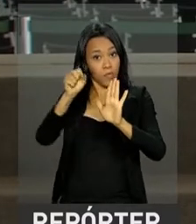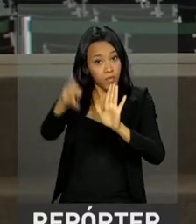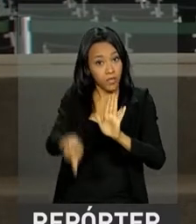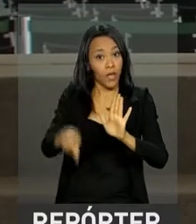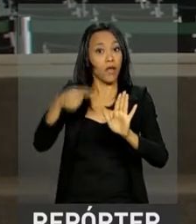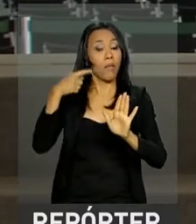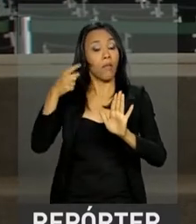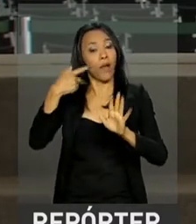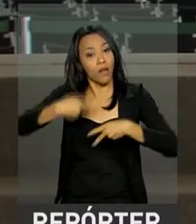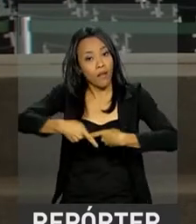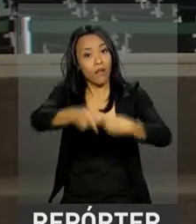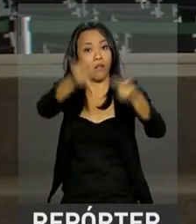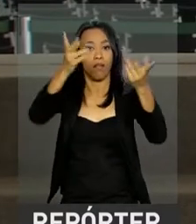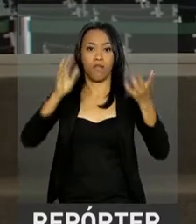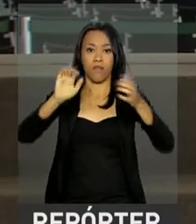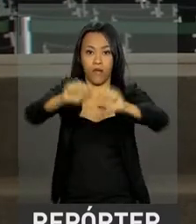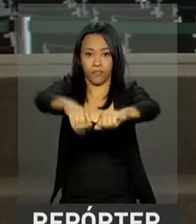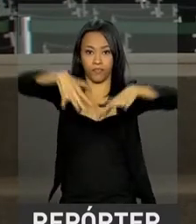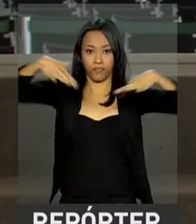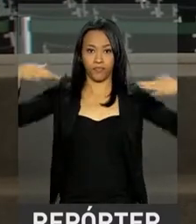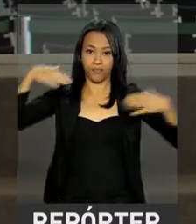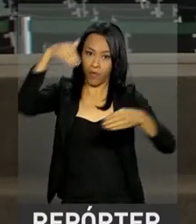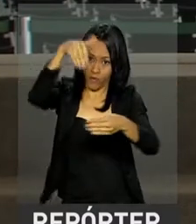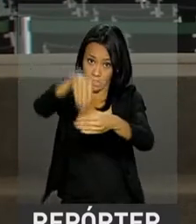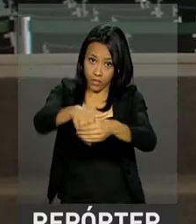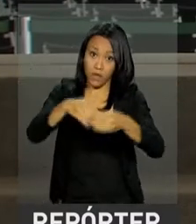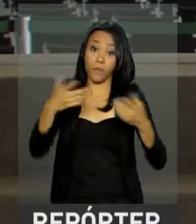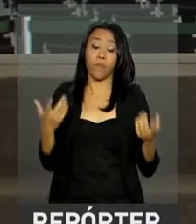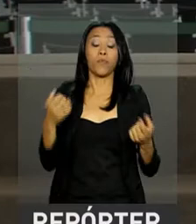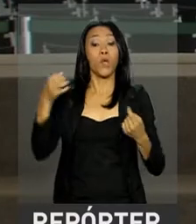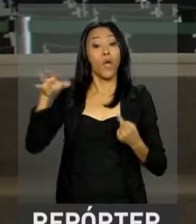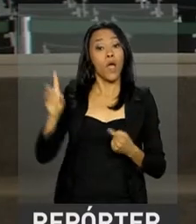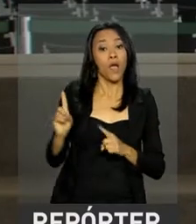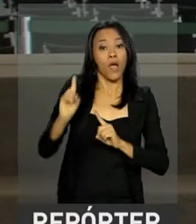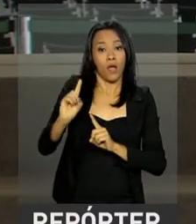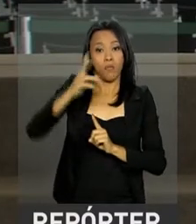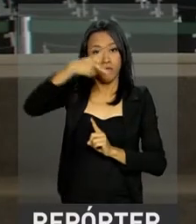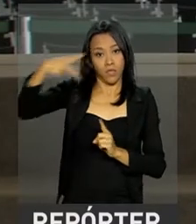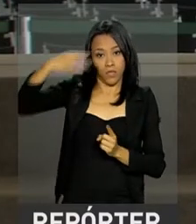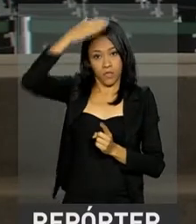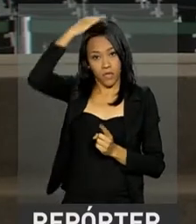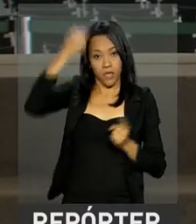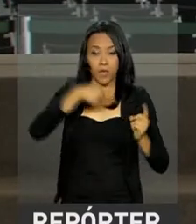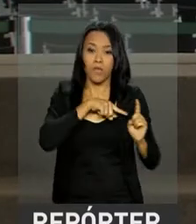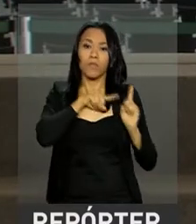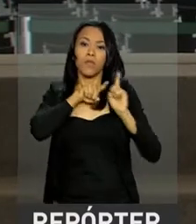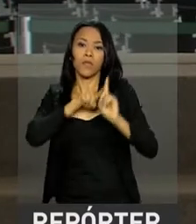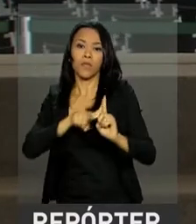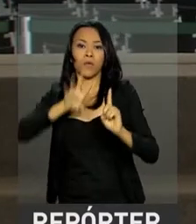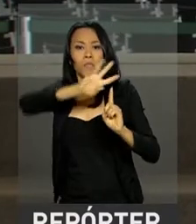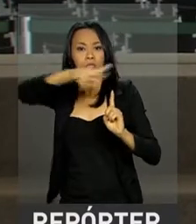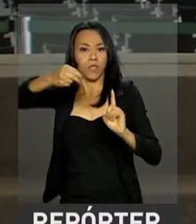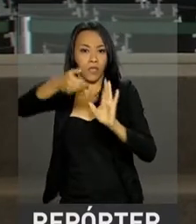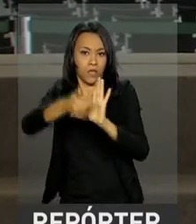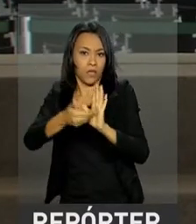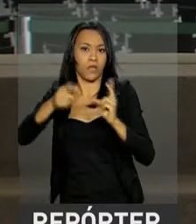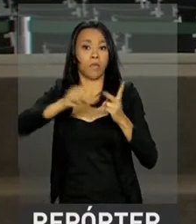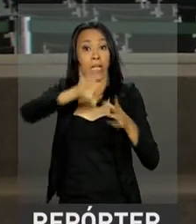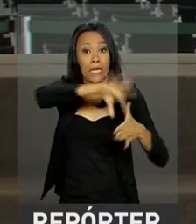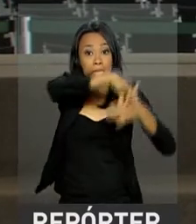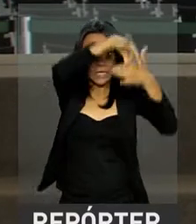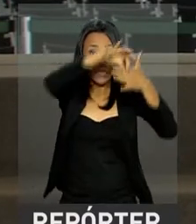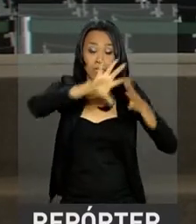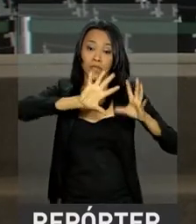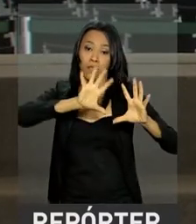ir a plenário. Além do presidente Michel Temer e de Rodrigo Maia, participaram desse encontro os líderes da Câmara, os